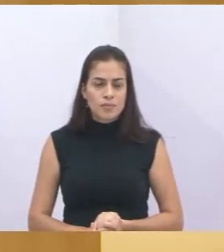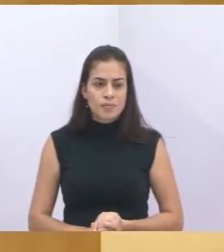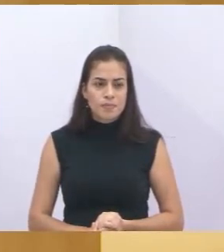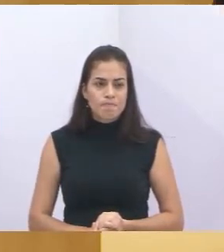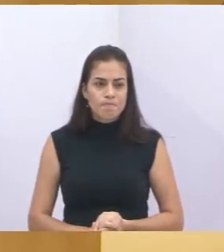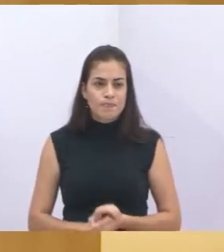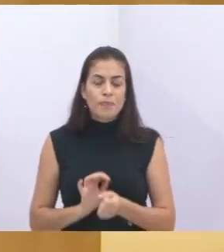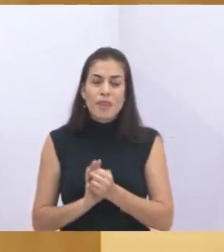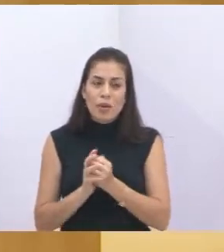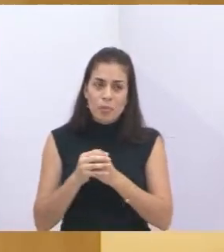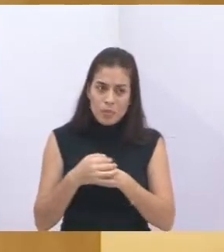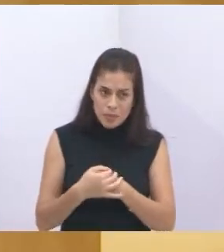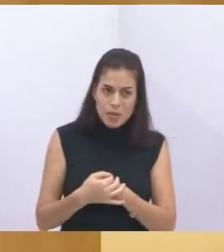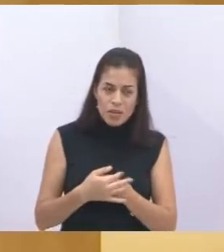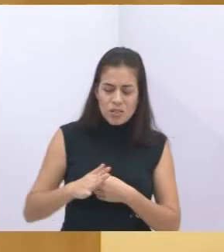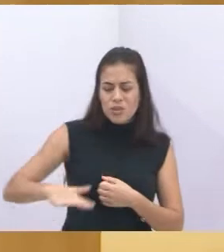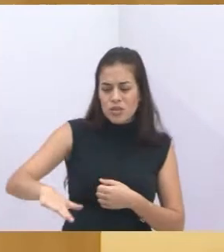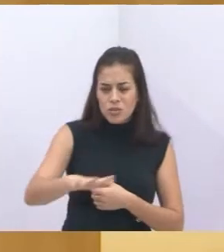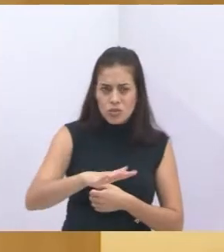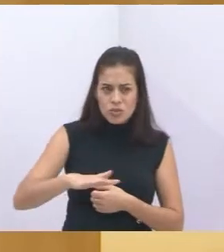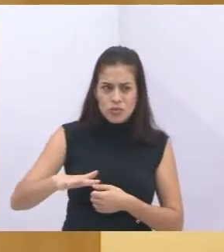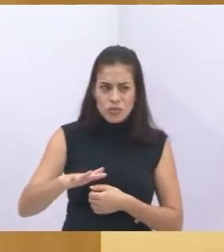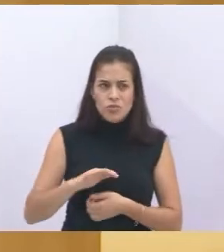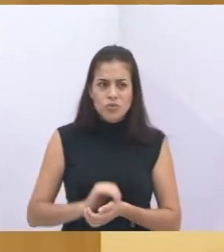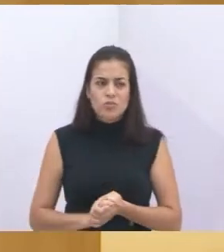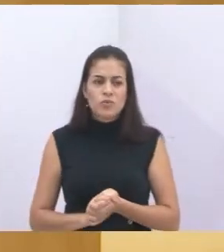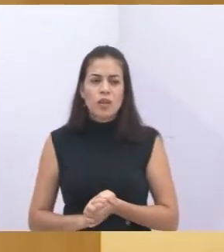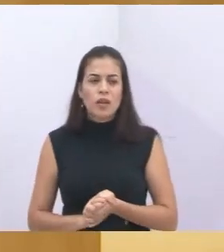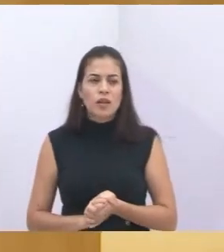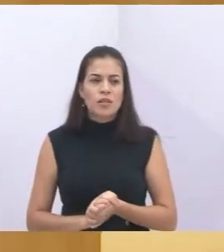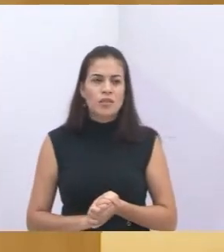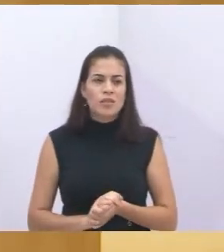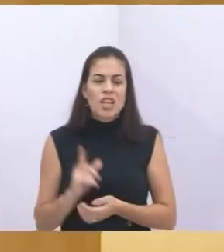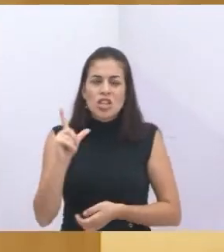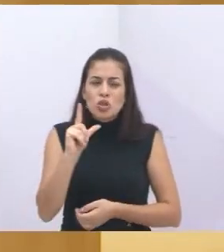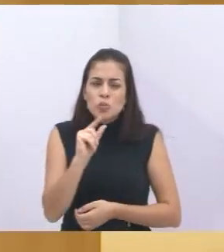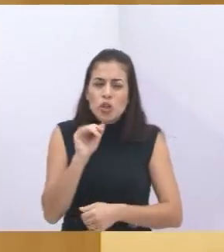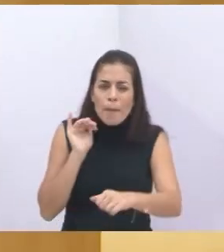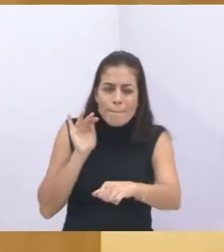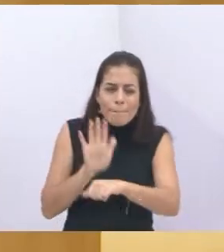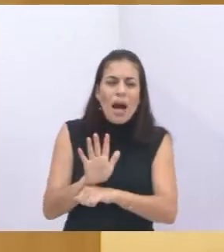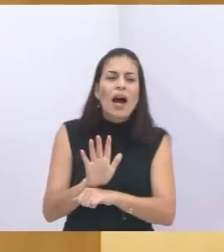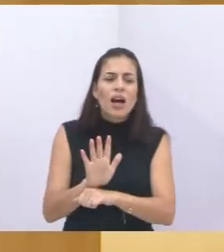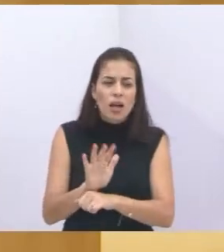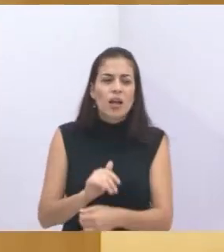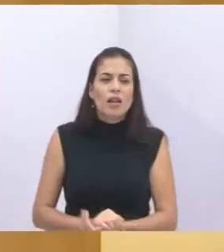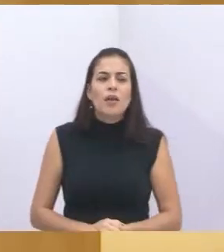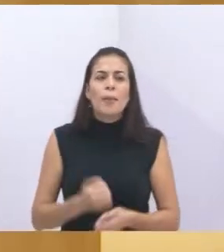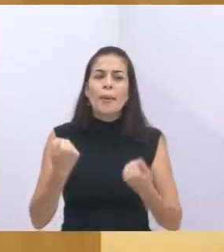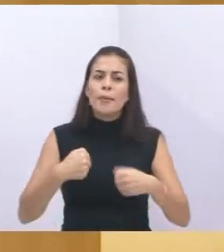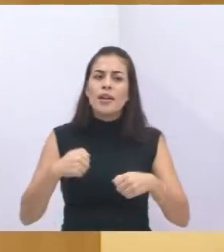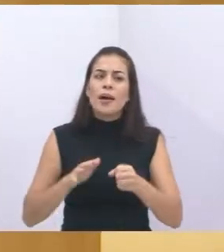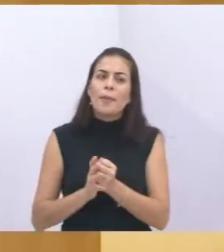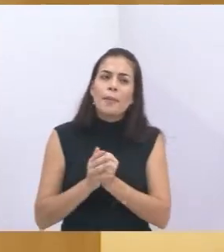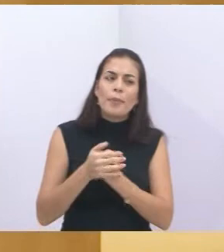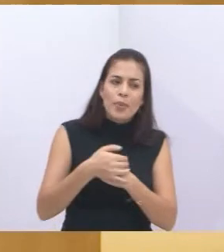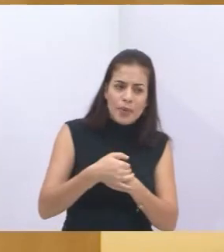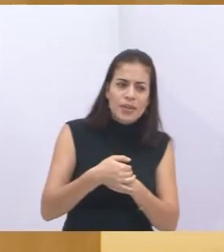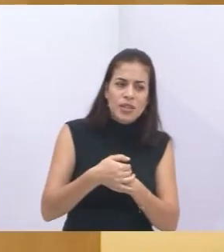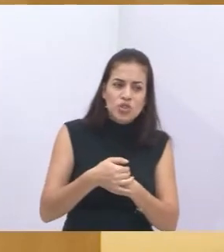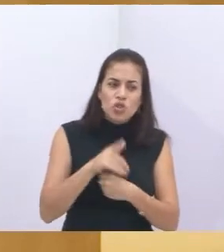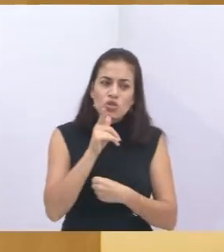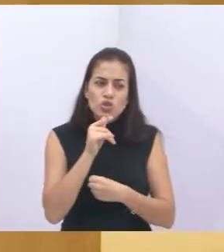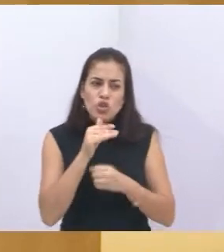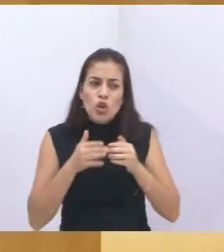minimizar impacto da urbanização, a gente tem que garantir a proteção das cabeceiras dos